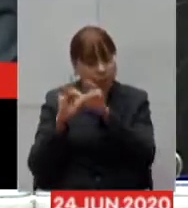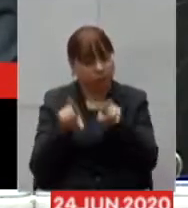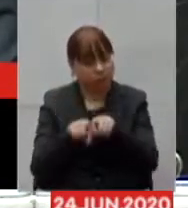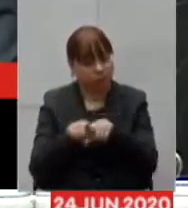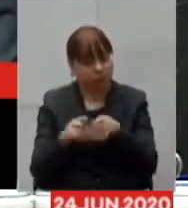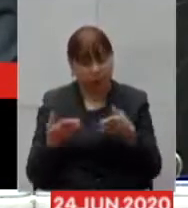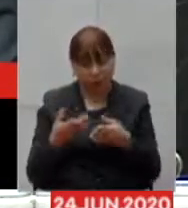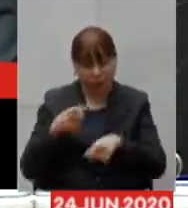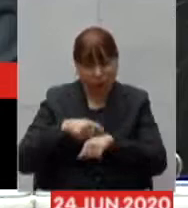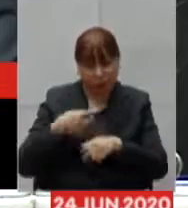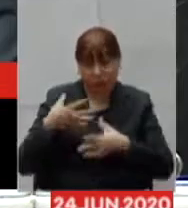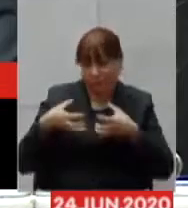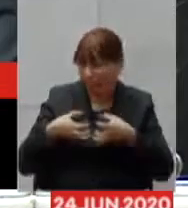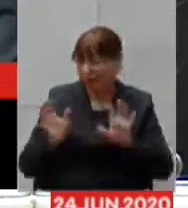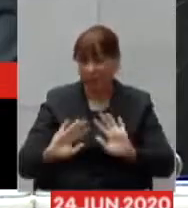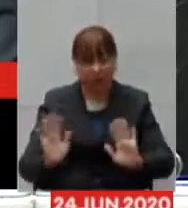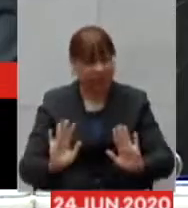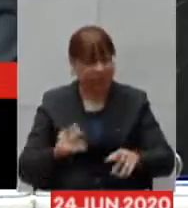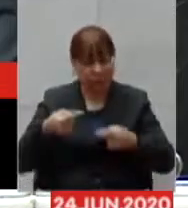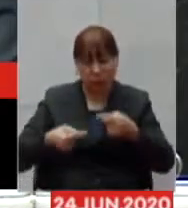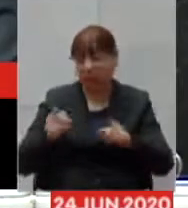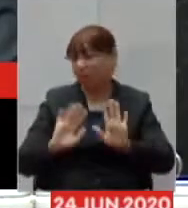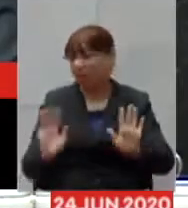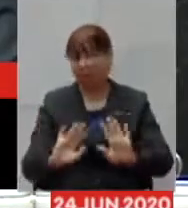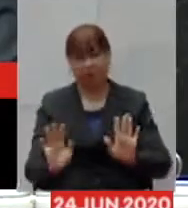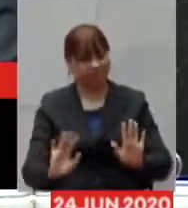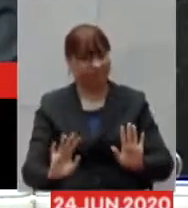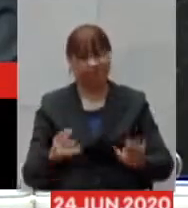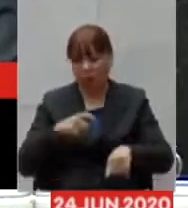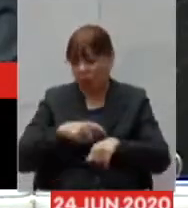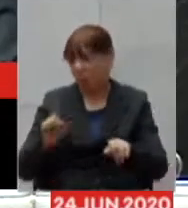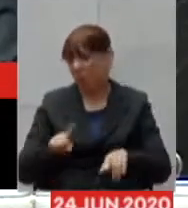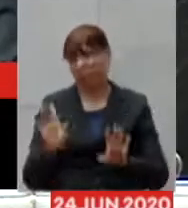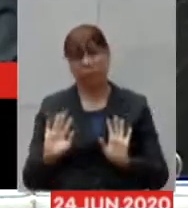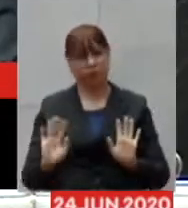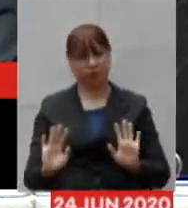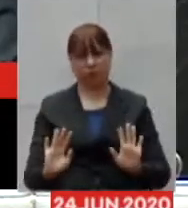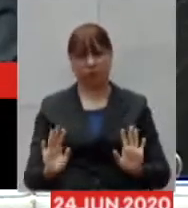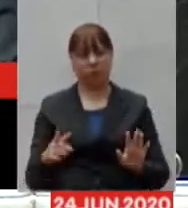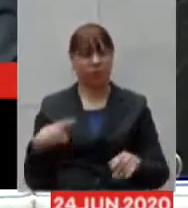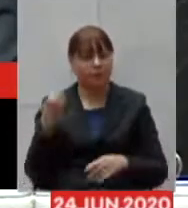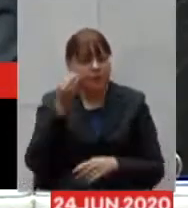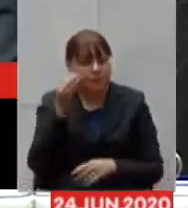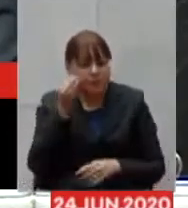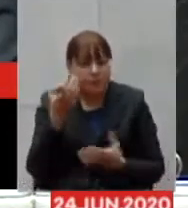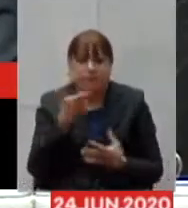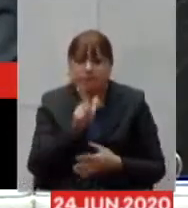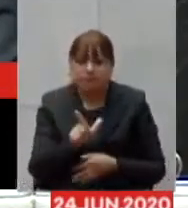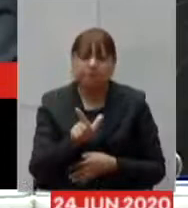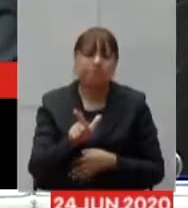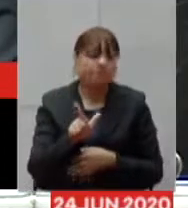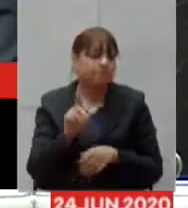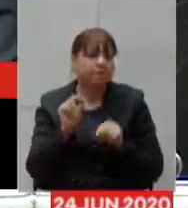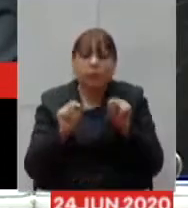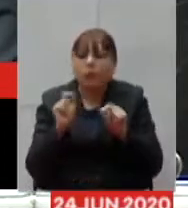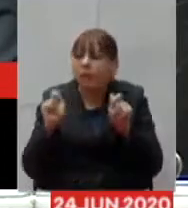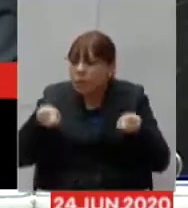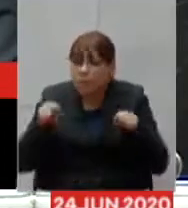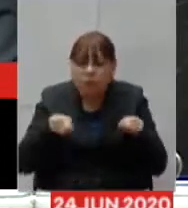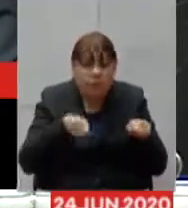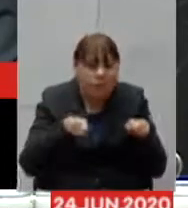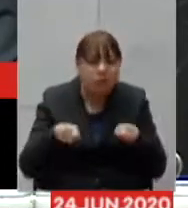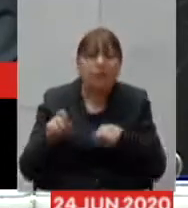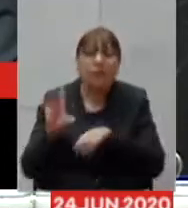brigas não é momento para discussões a gente tem procurado dentro do que é possível nós darmos o máximo de apoio os